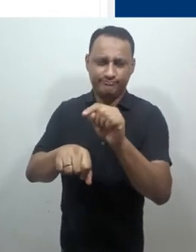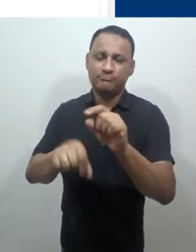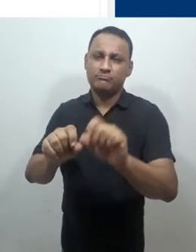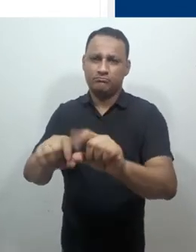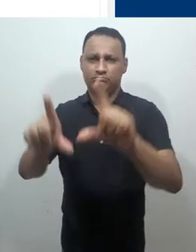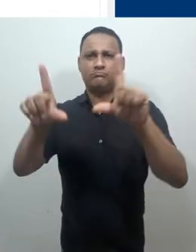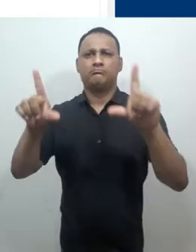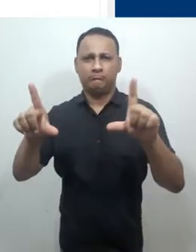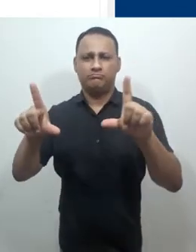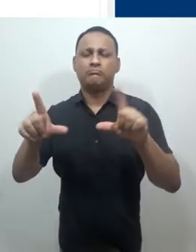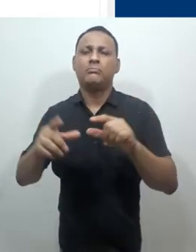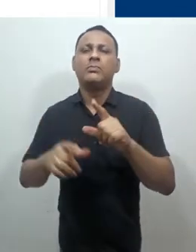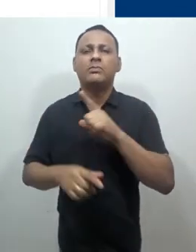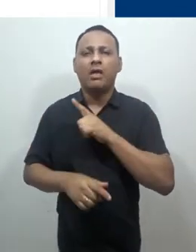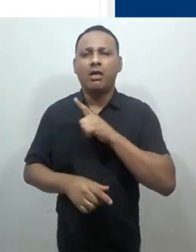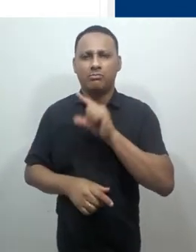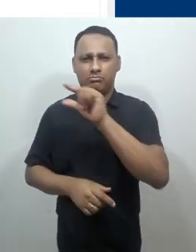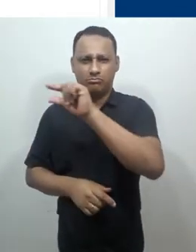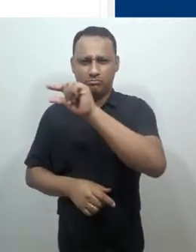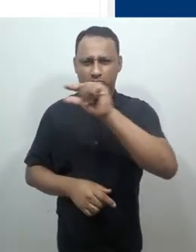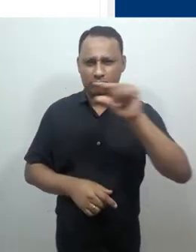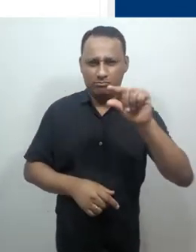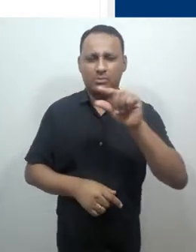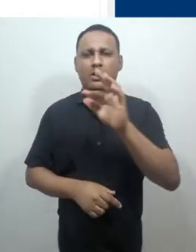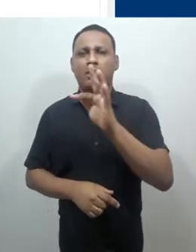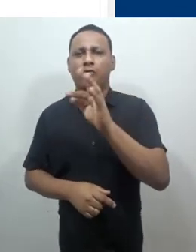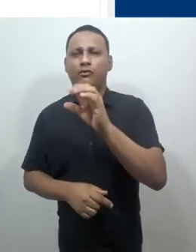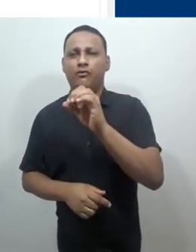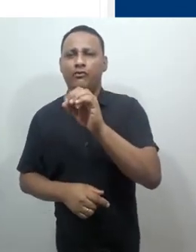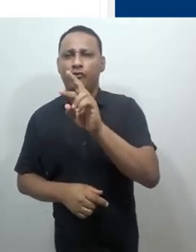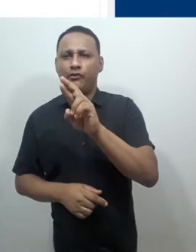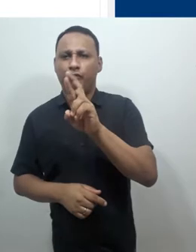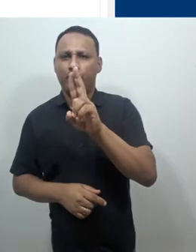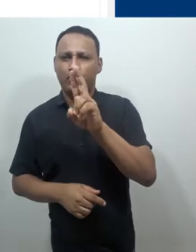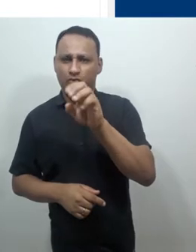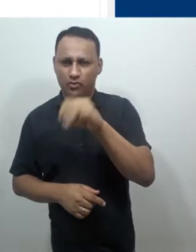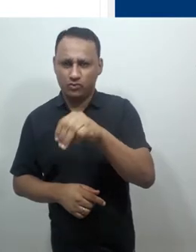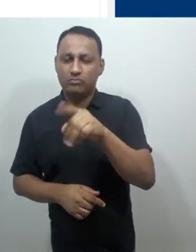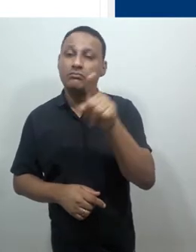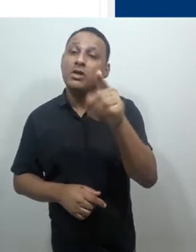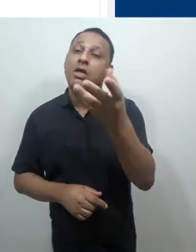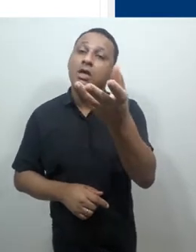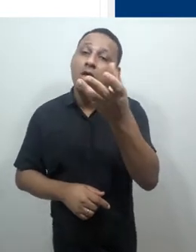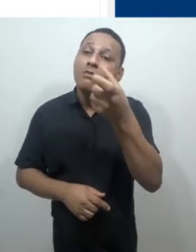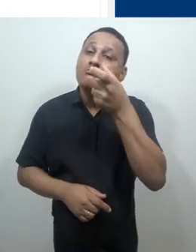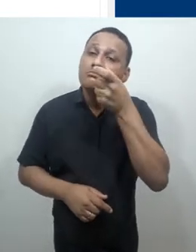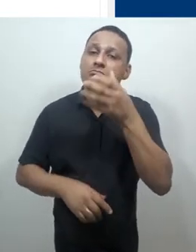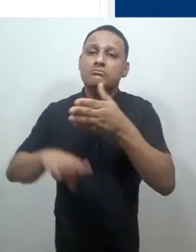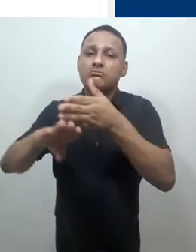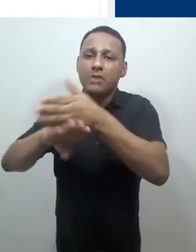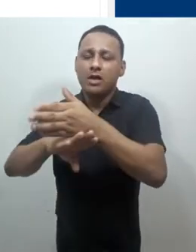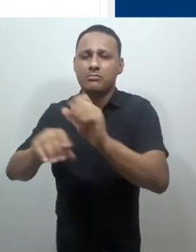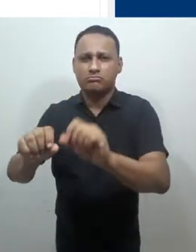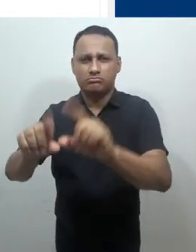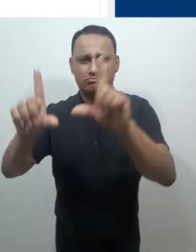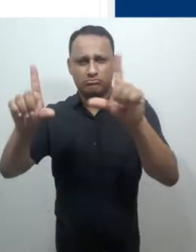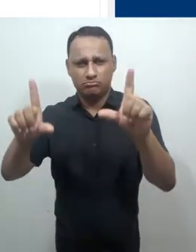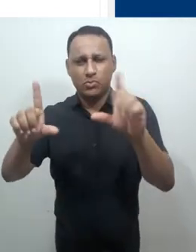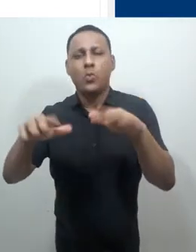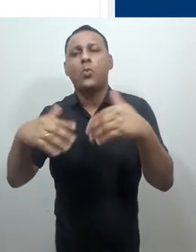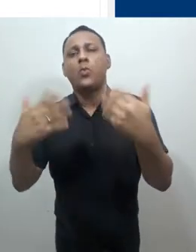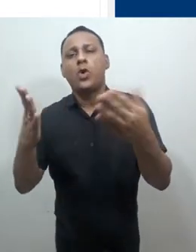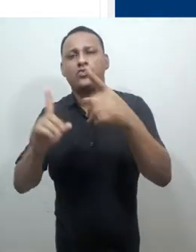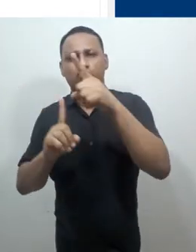pelo ícone e pelo nome o fórum em que desejamos participar. No caso,